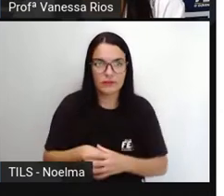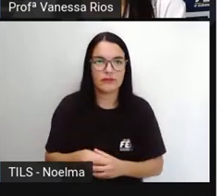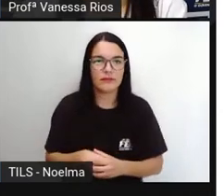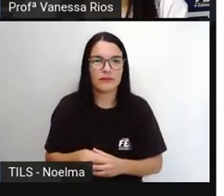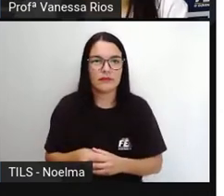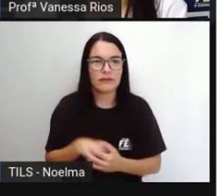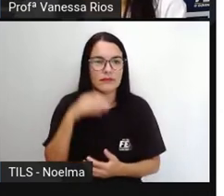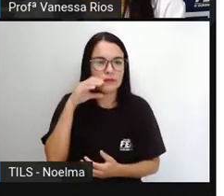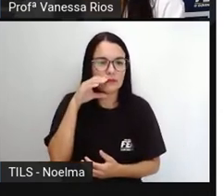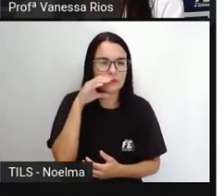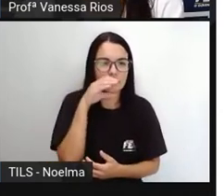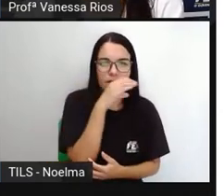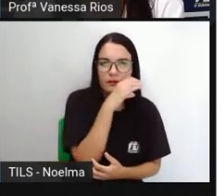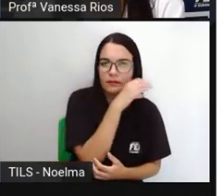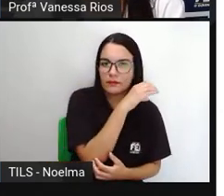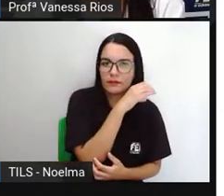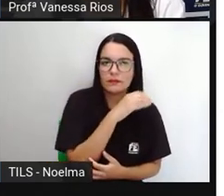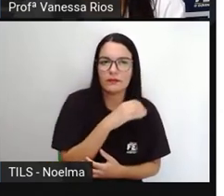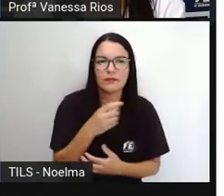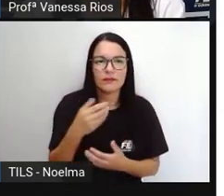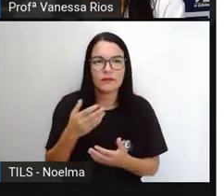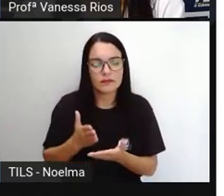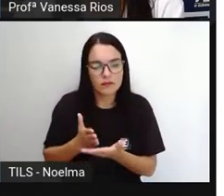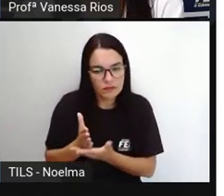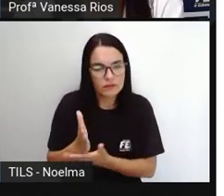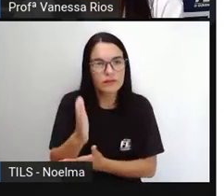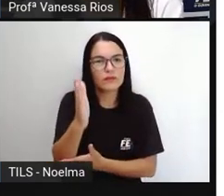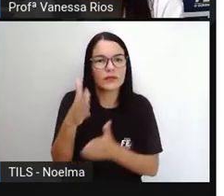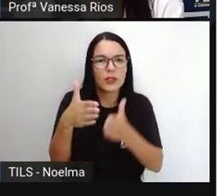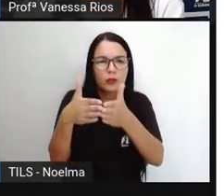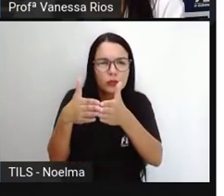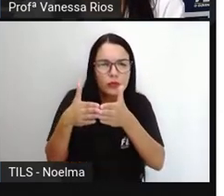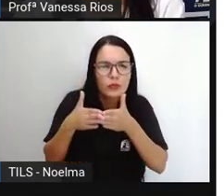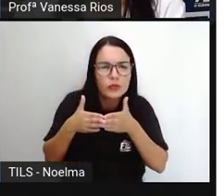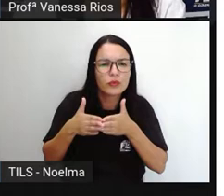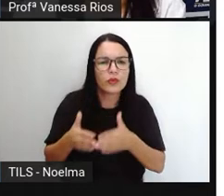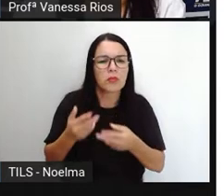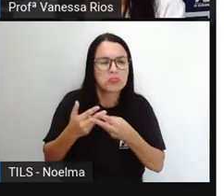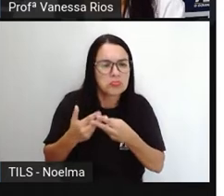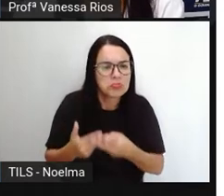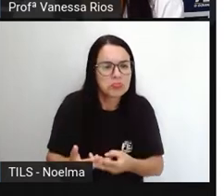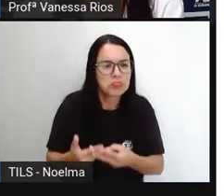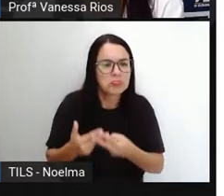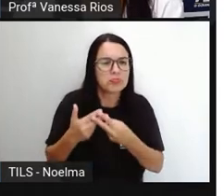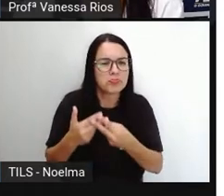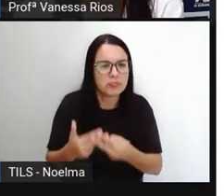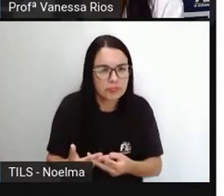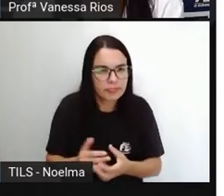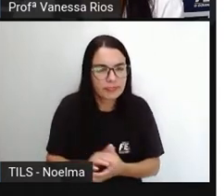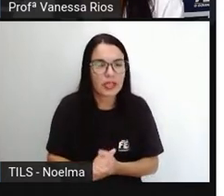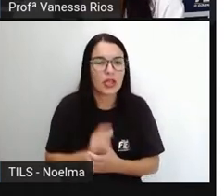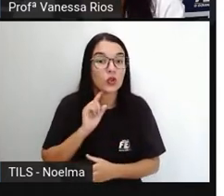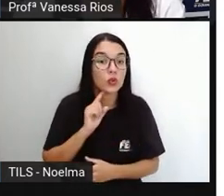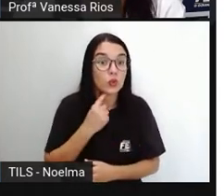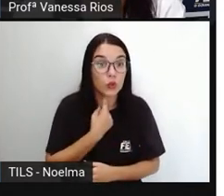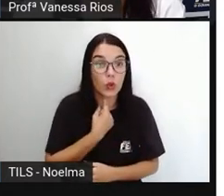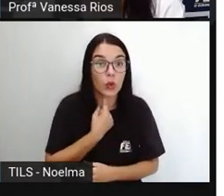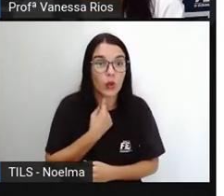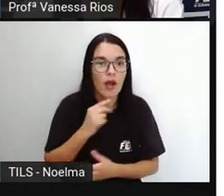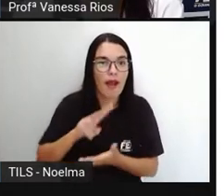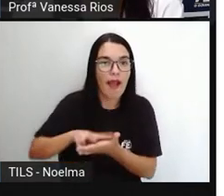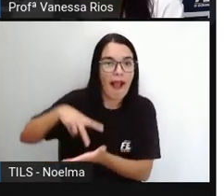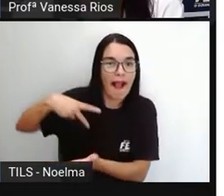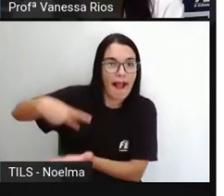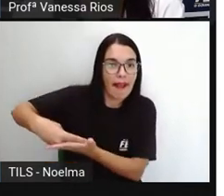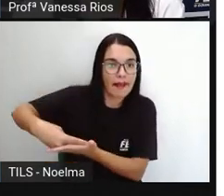Esquenta, tá, entra, pediu, aguenta, pediu, aguenta. Sujou,